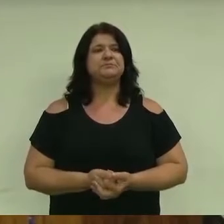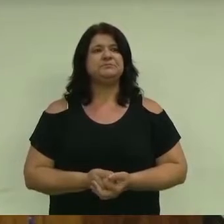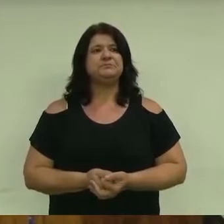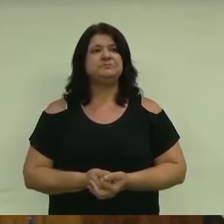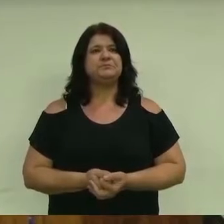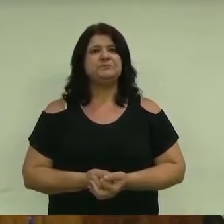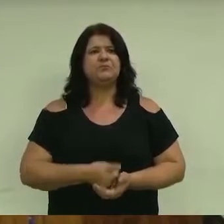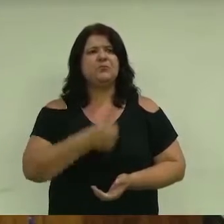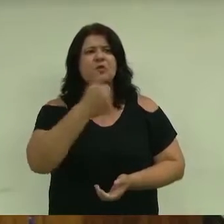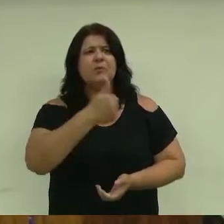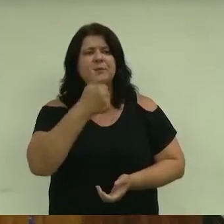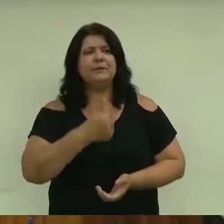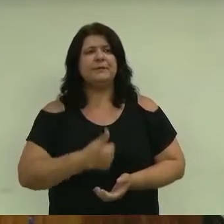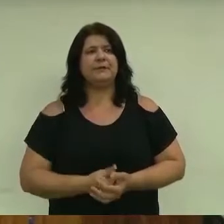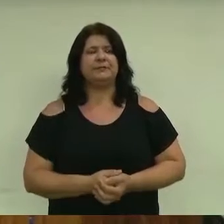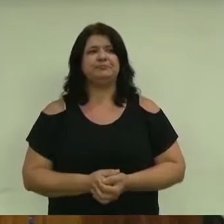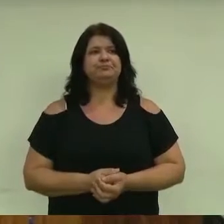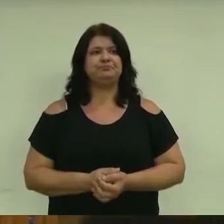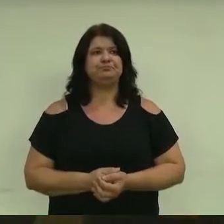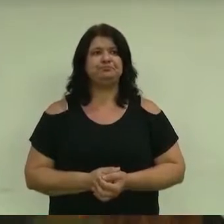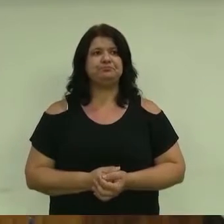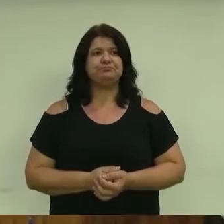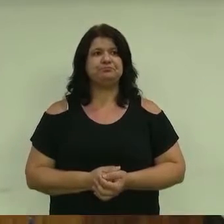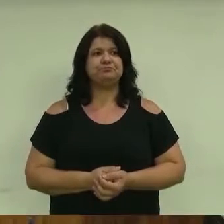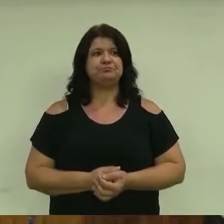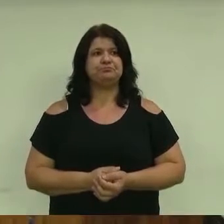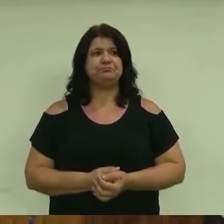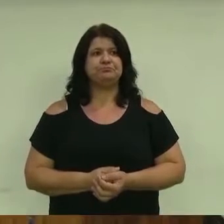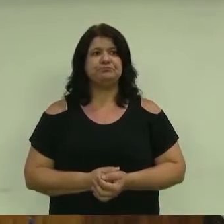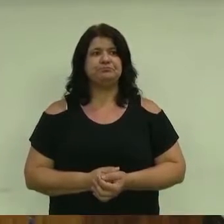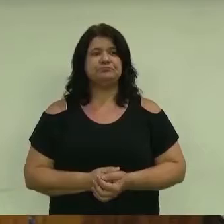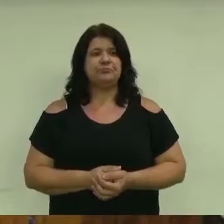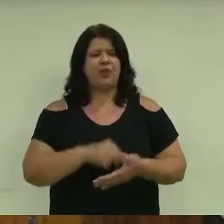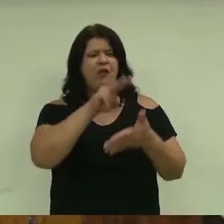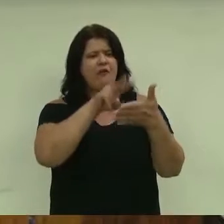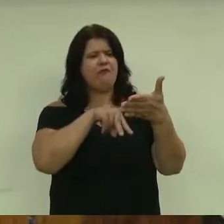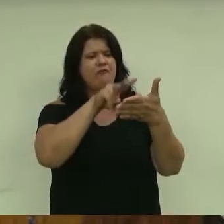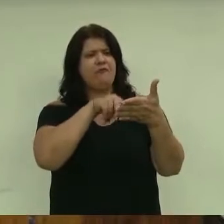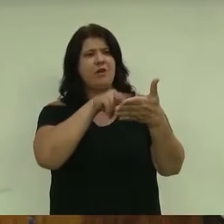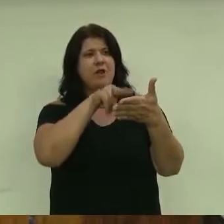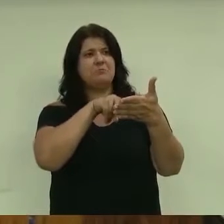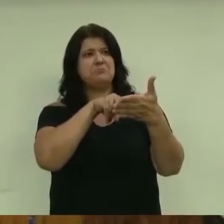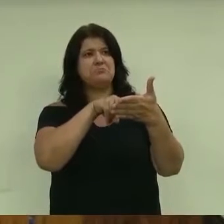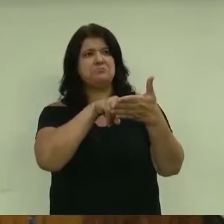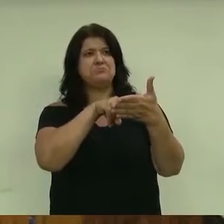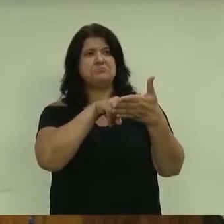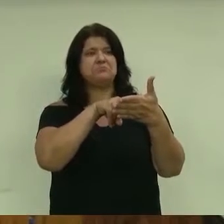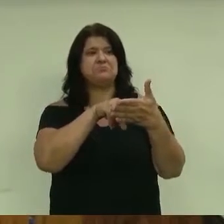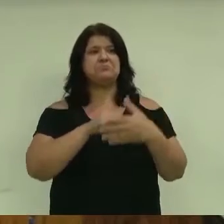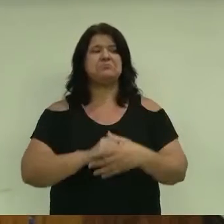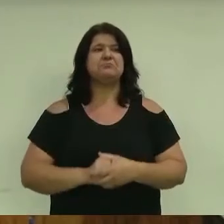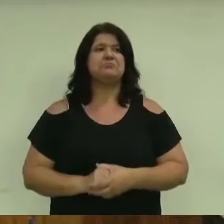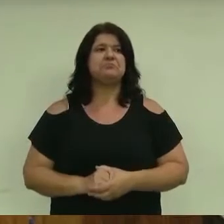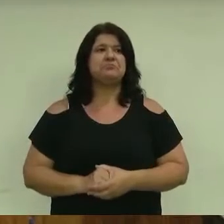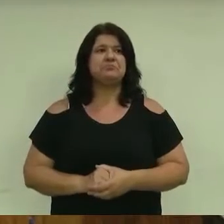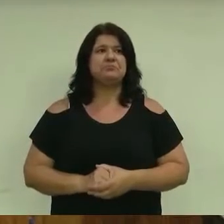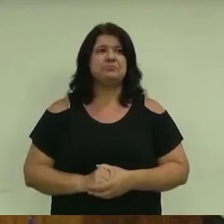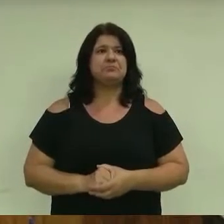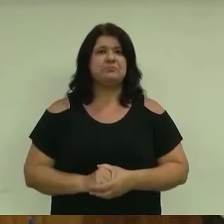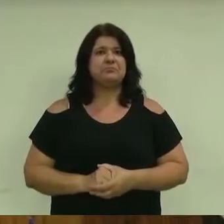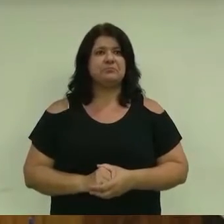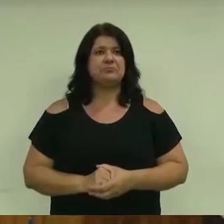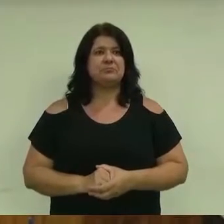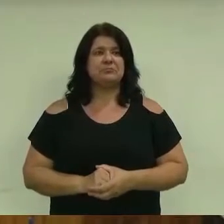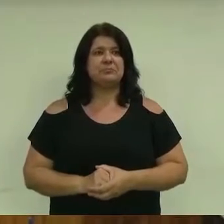O primeiro deles é... Fala sobre... Eu vou fazer a leitura e se peço já aprovação dos nobres prazes, aí depois eu faço